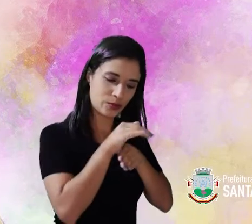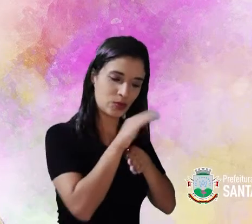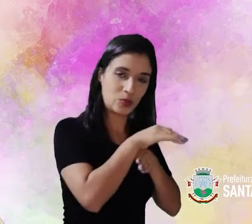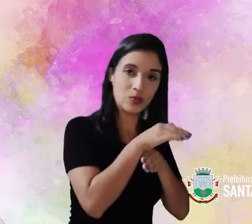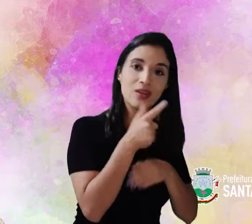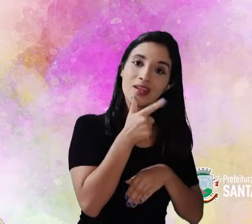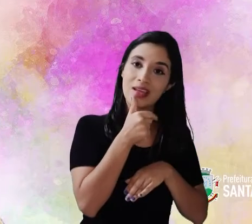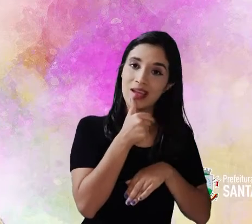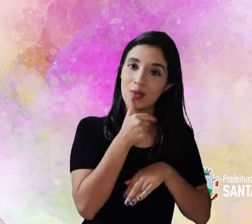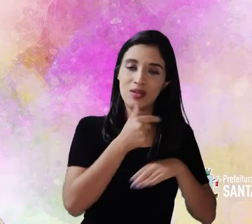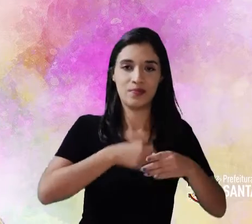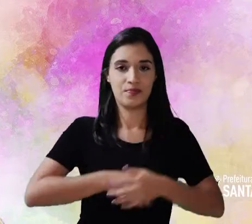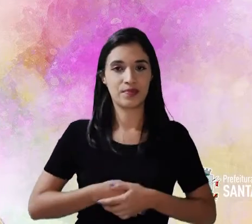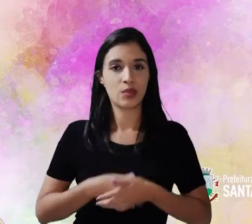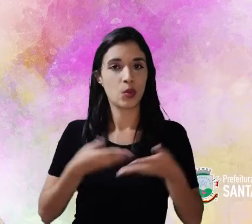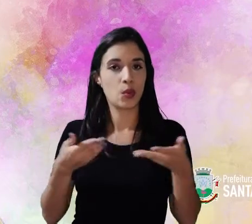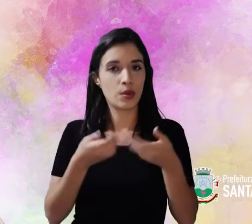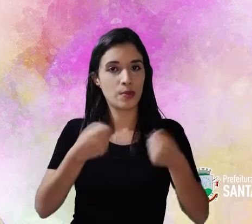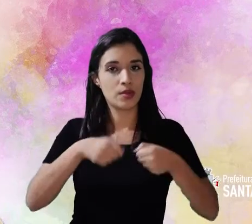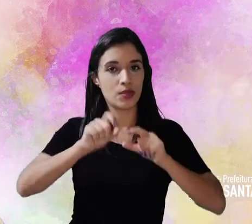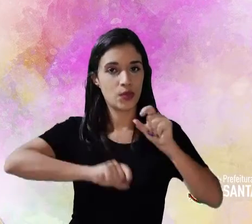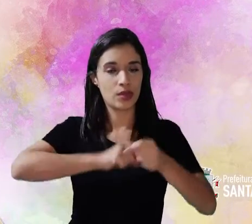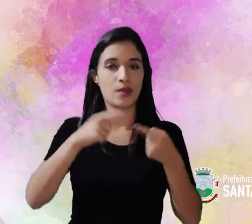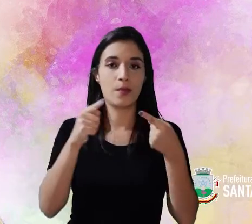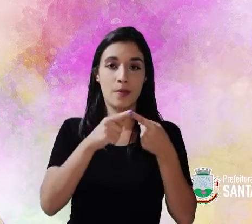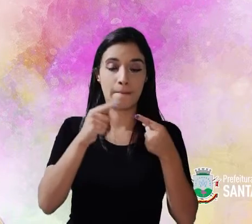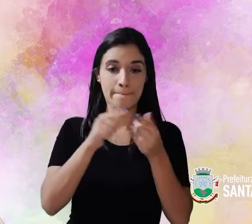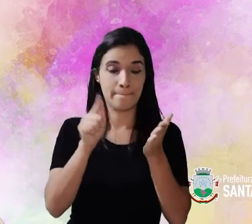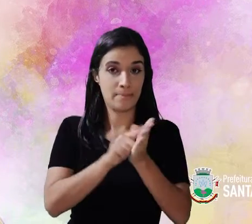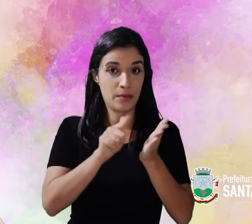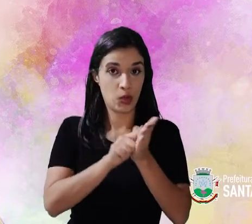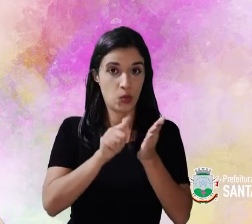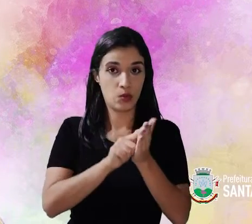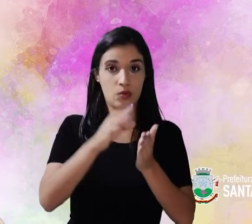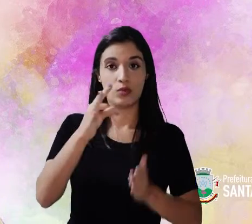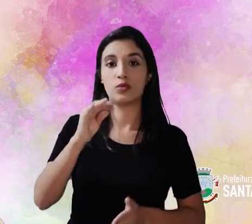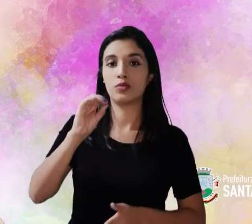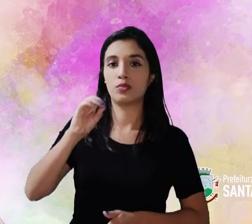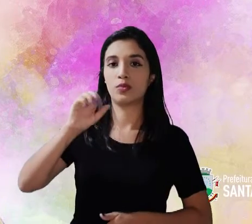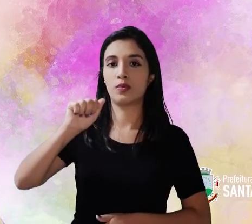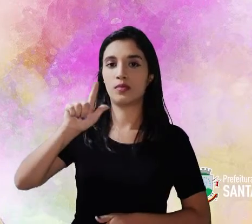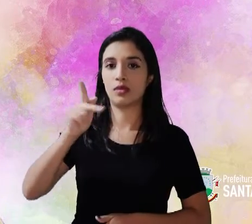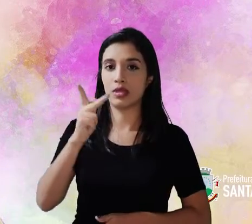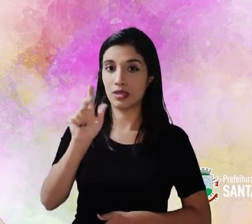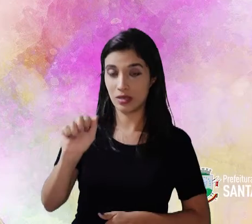Corisquiando pela água. Para isso nós vamos precisar de papel toalha